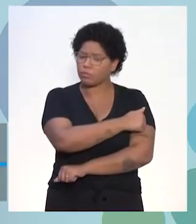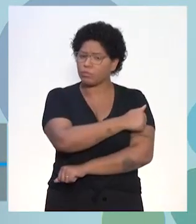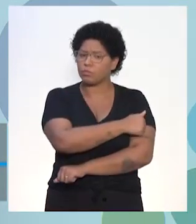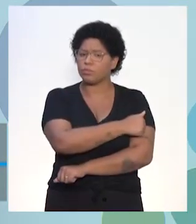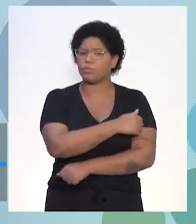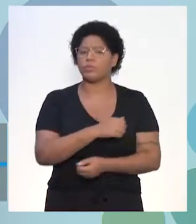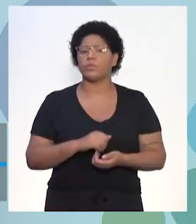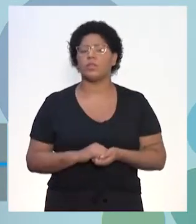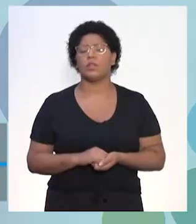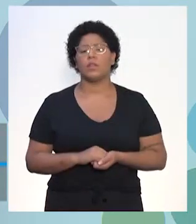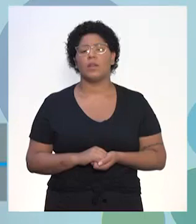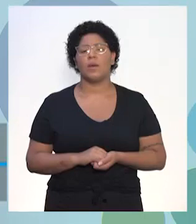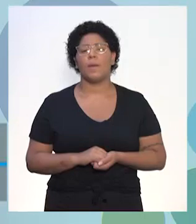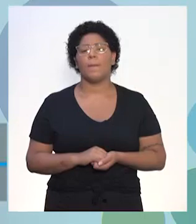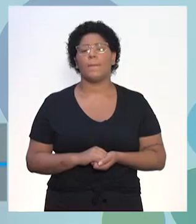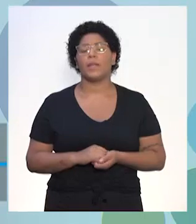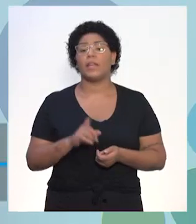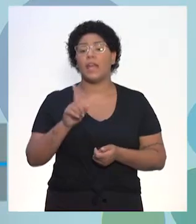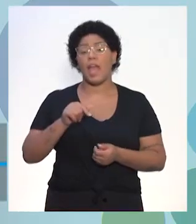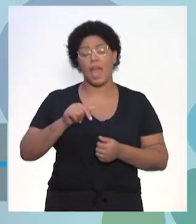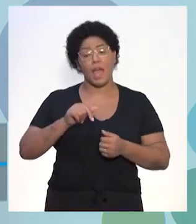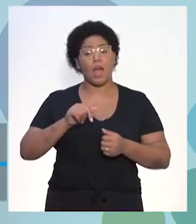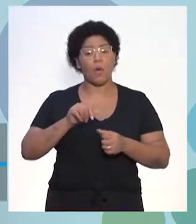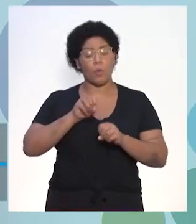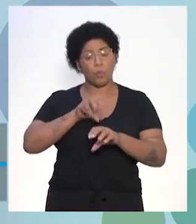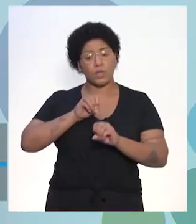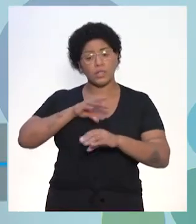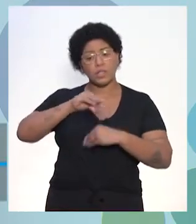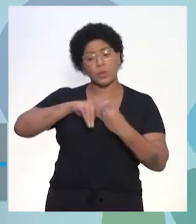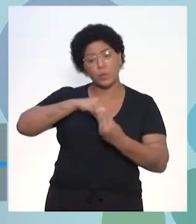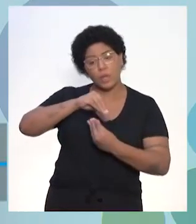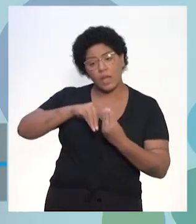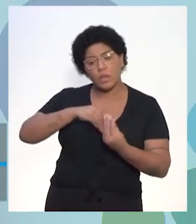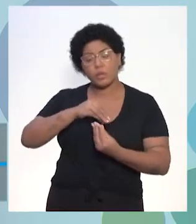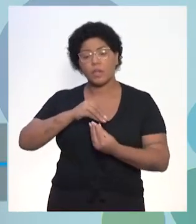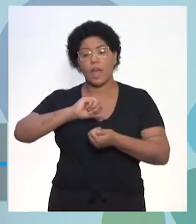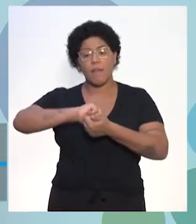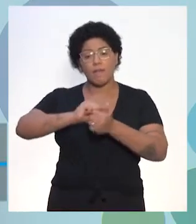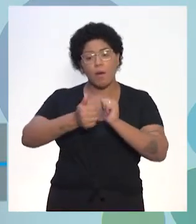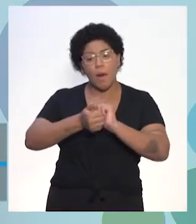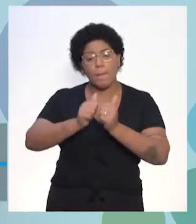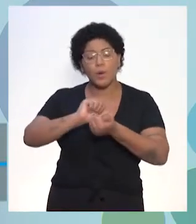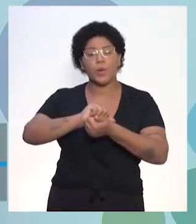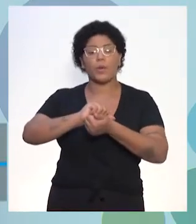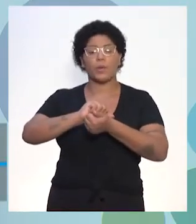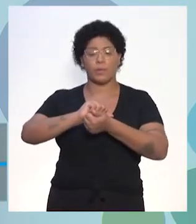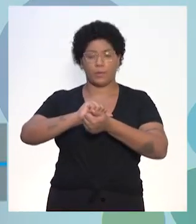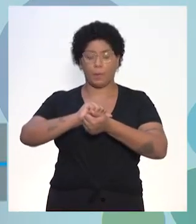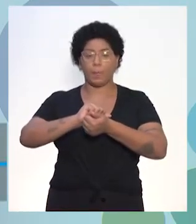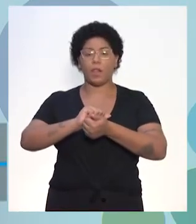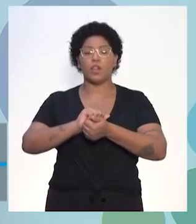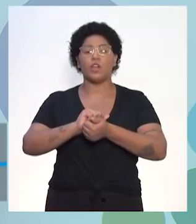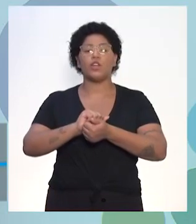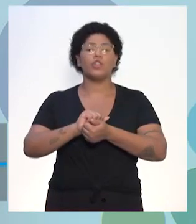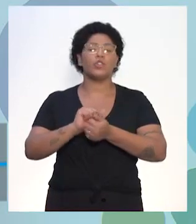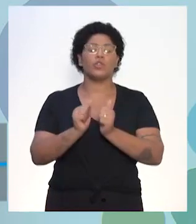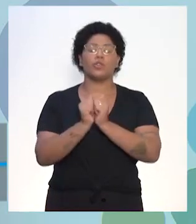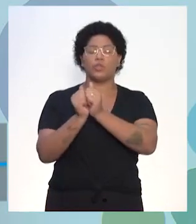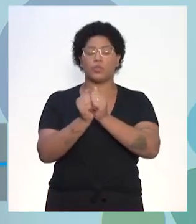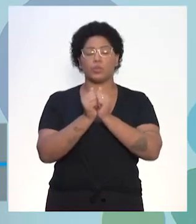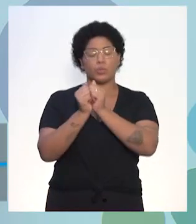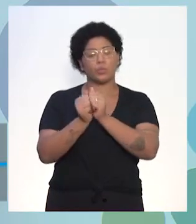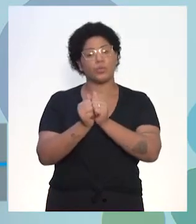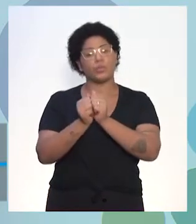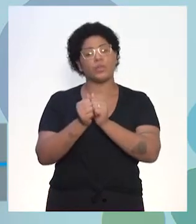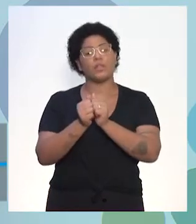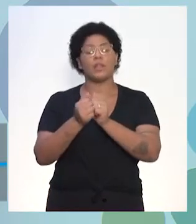nessa parceria do Ensino Híbrido, intercalando as nossas aulas aqui no Centro de Mídias com as atividades que vocês vão